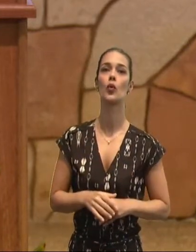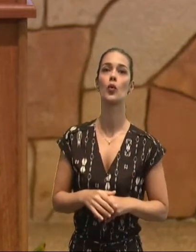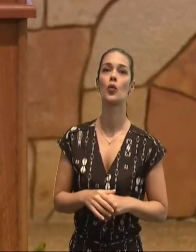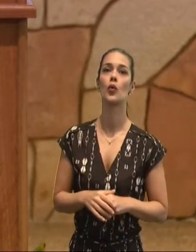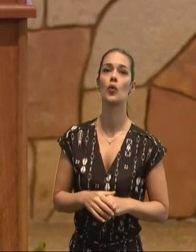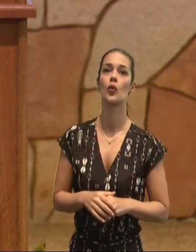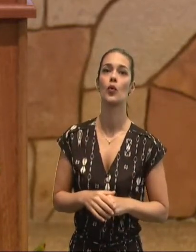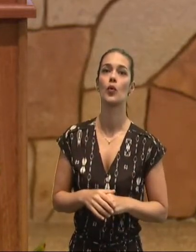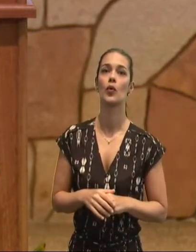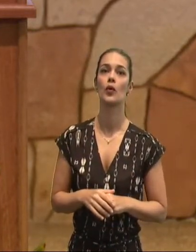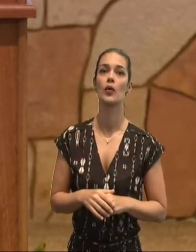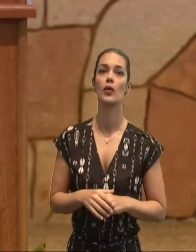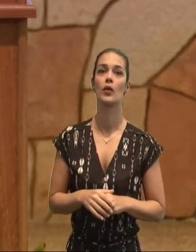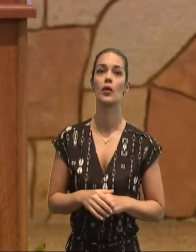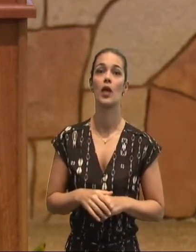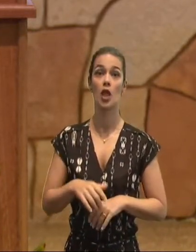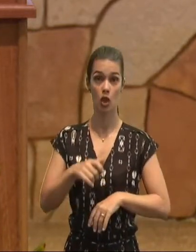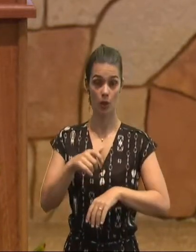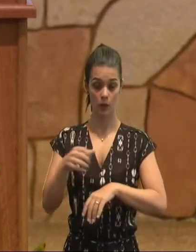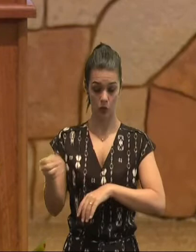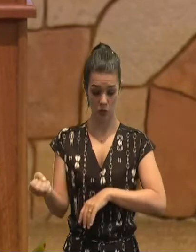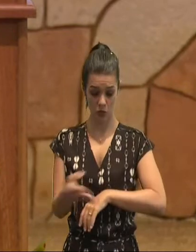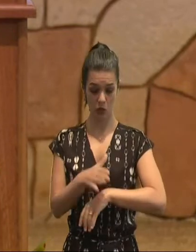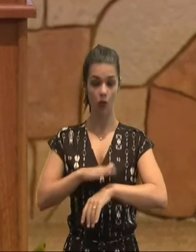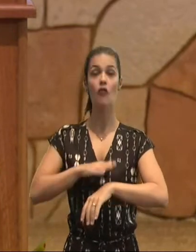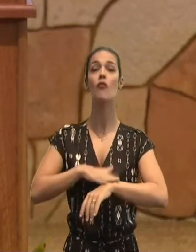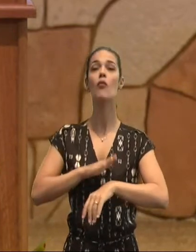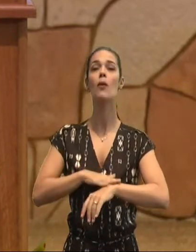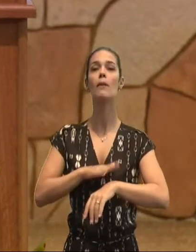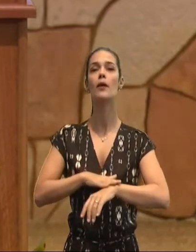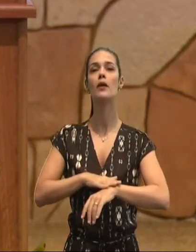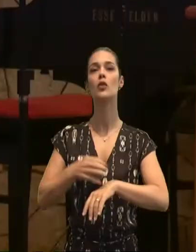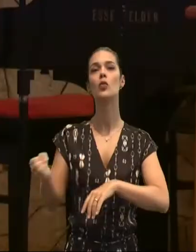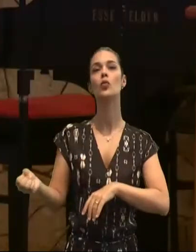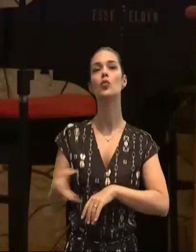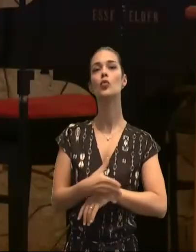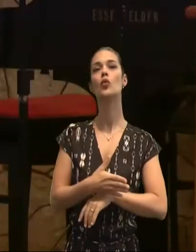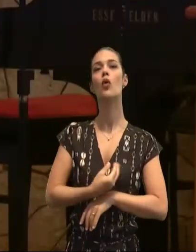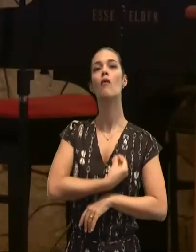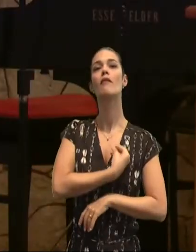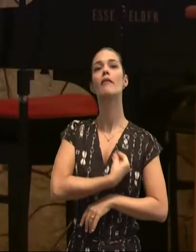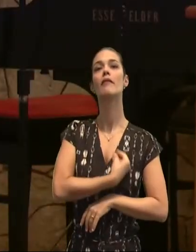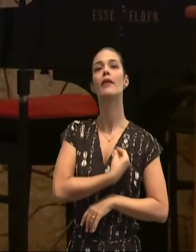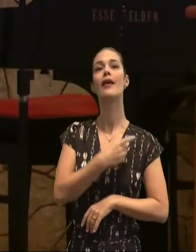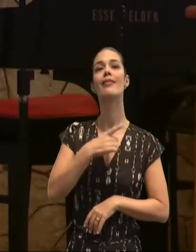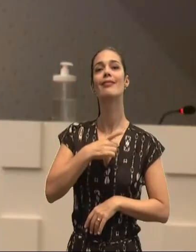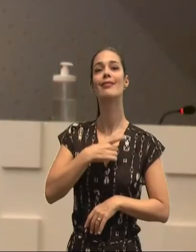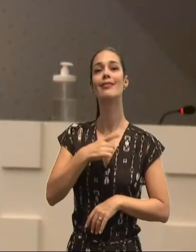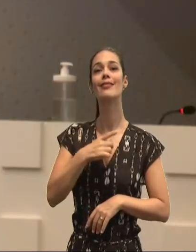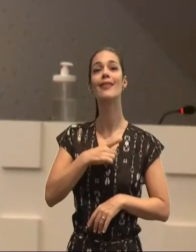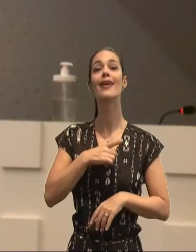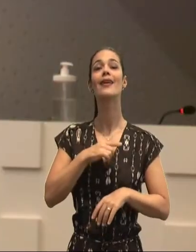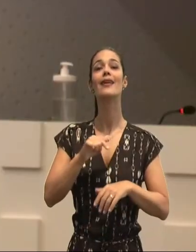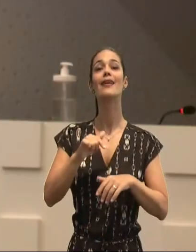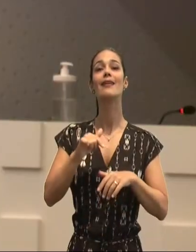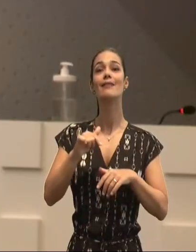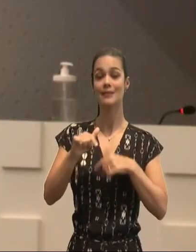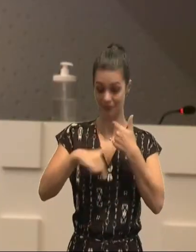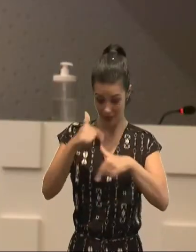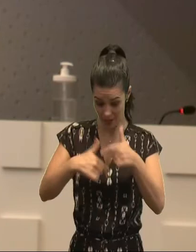essa nova realidade, produz sim, obras, produz sim,